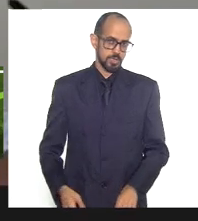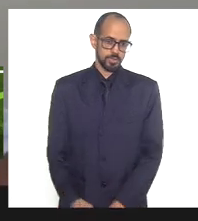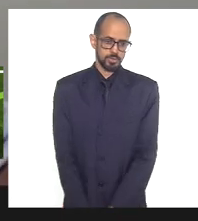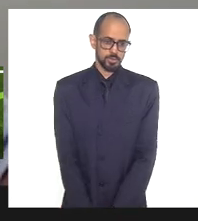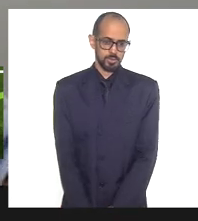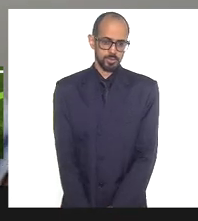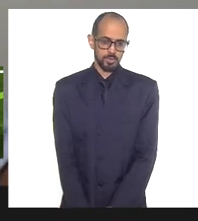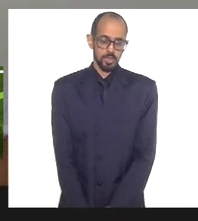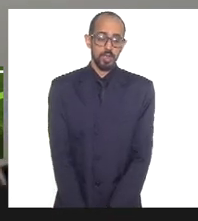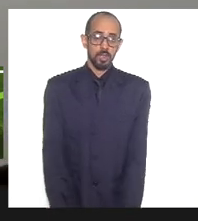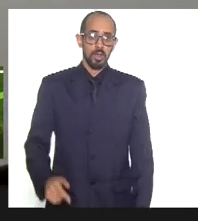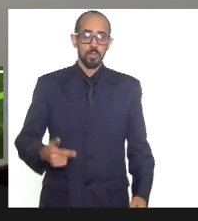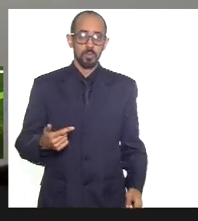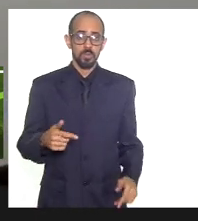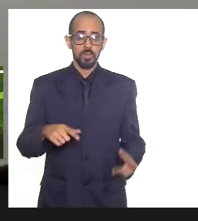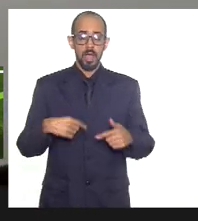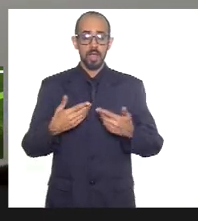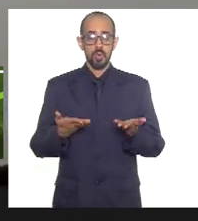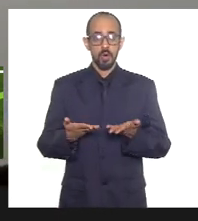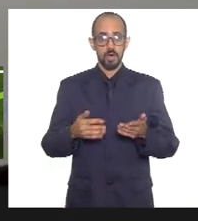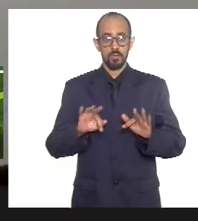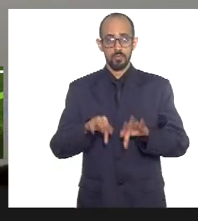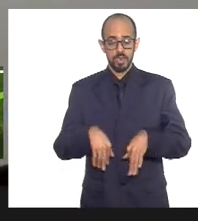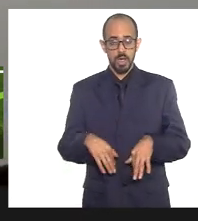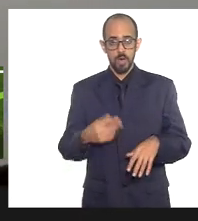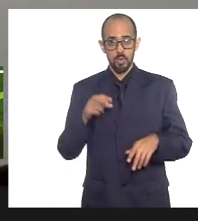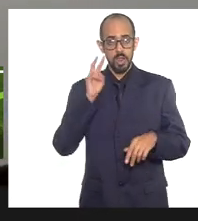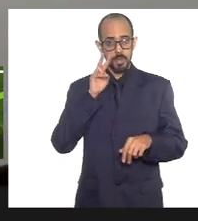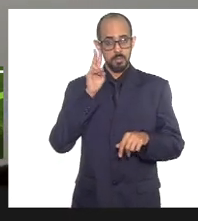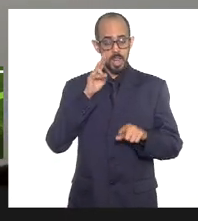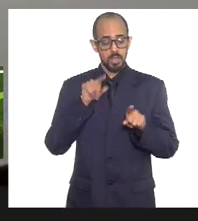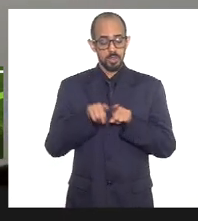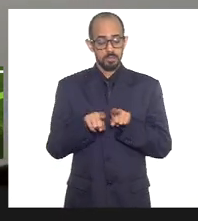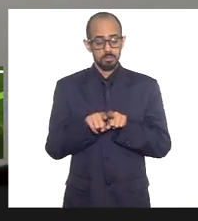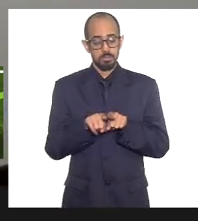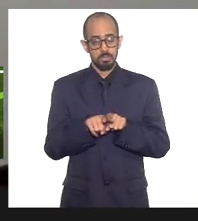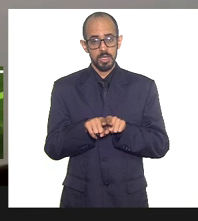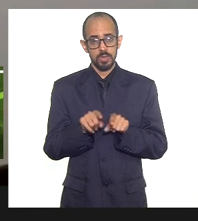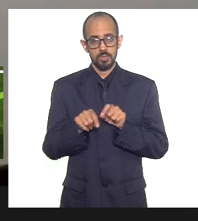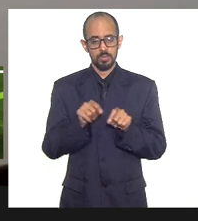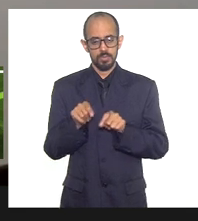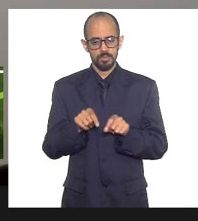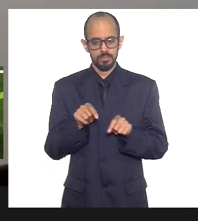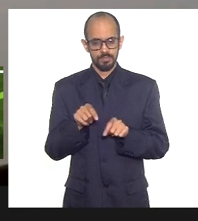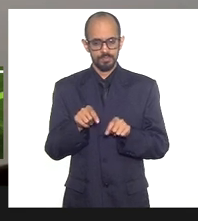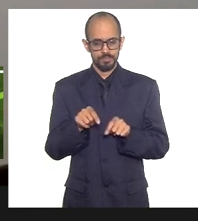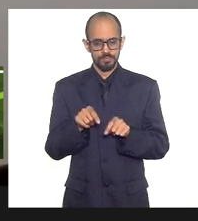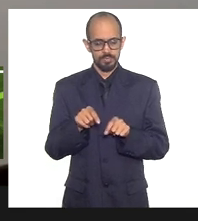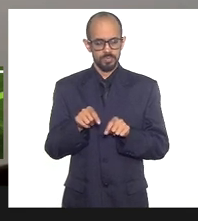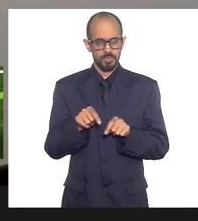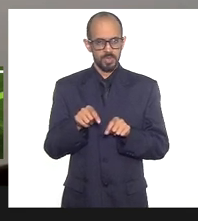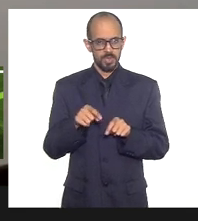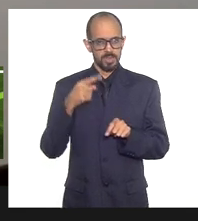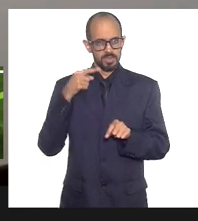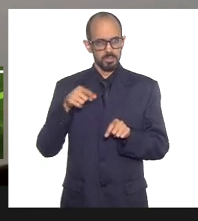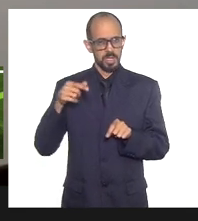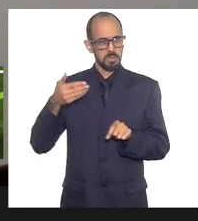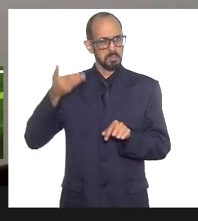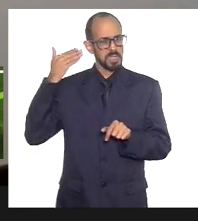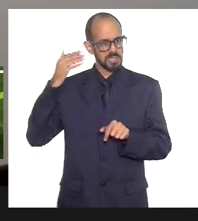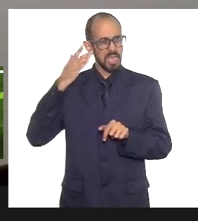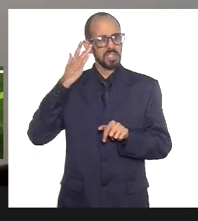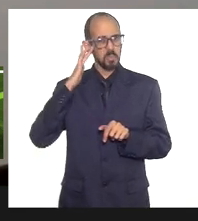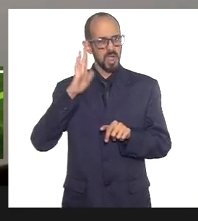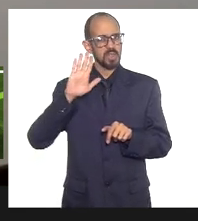esse aspecto. Queria, por último, deputada Marta Rocha, lembrar, acho que foi uma intervenção feita na sessão passada, salvo engano,